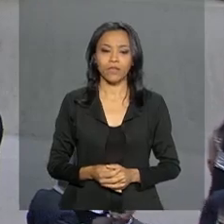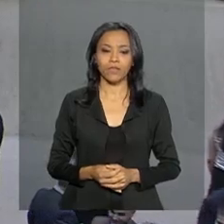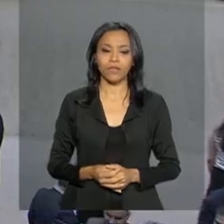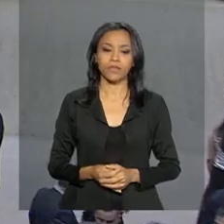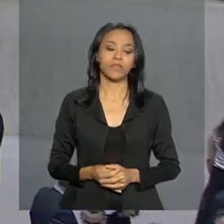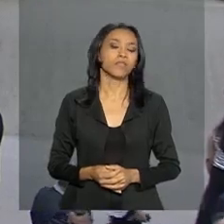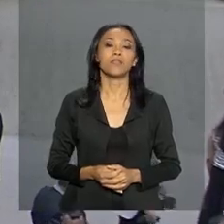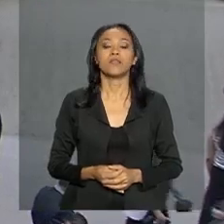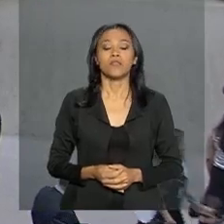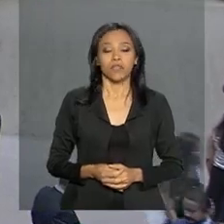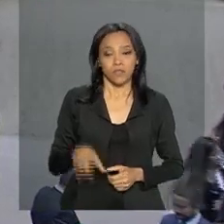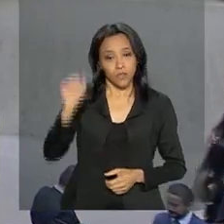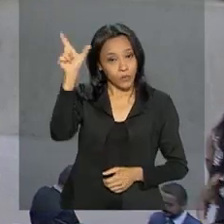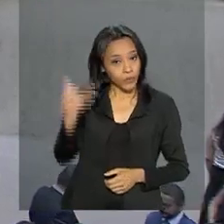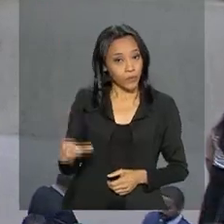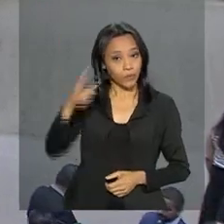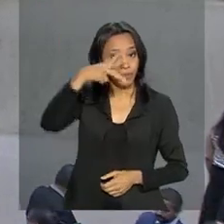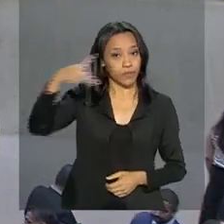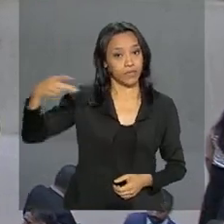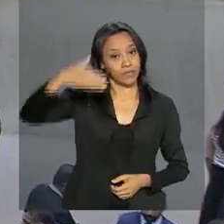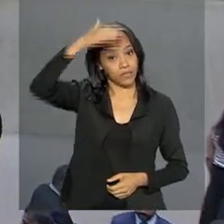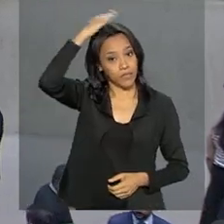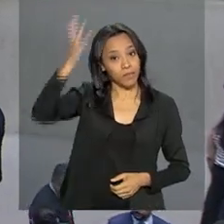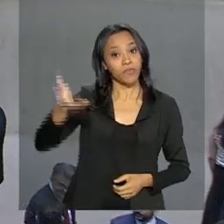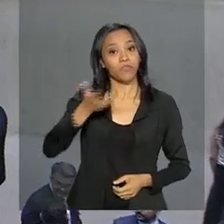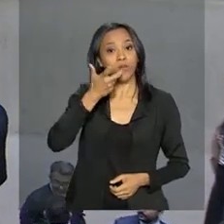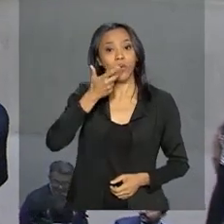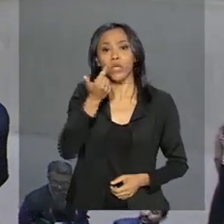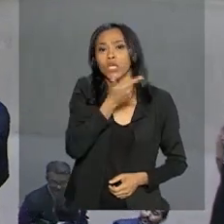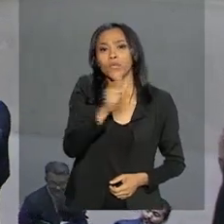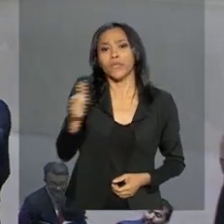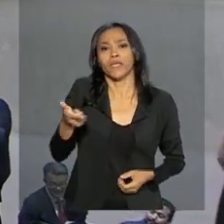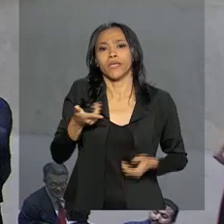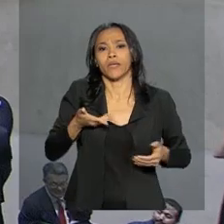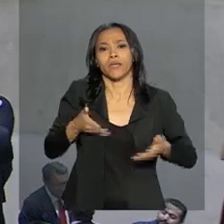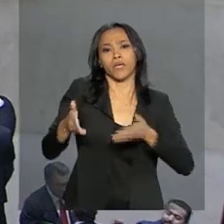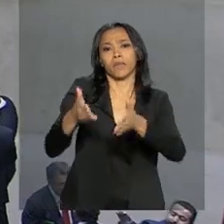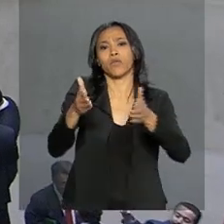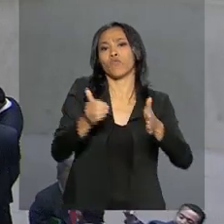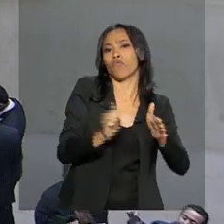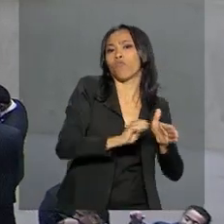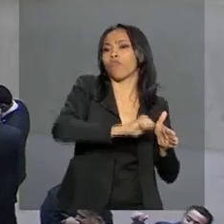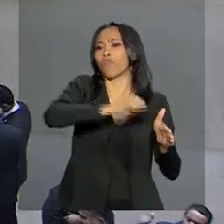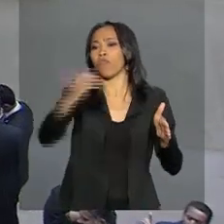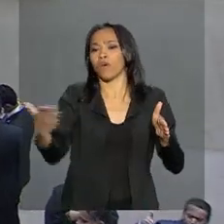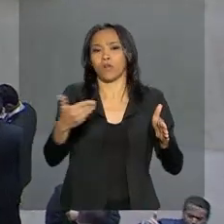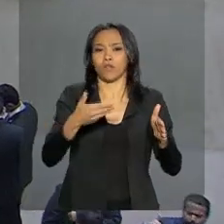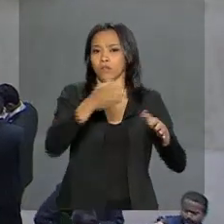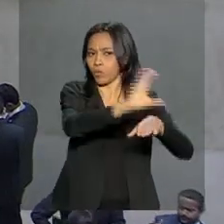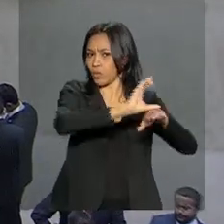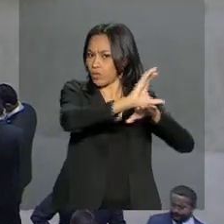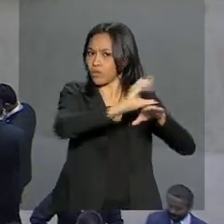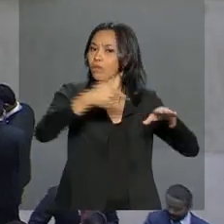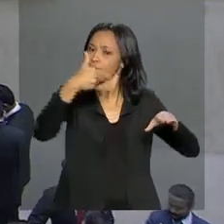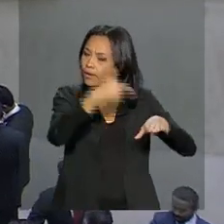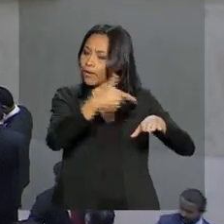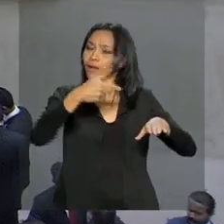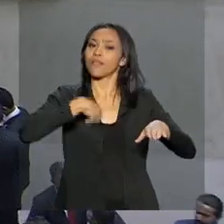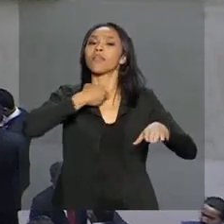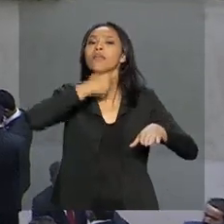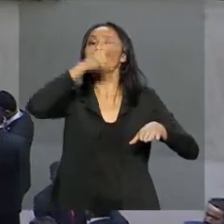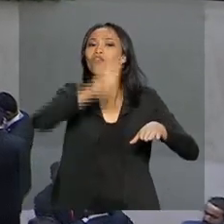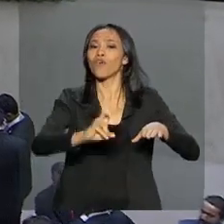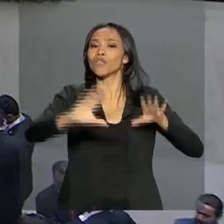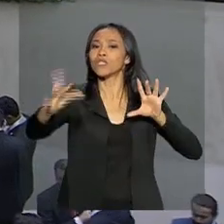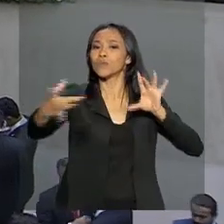O presidente Michel Temer disse que não há caminho fora da Constituição e que ela é cidadã na voz e no